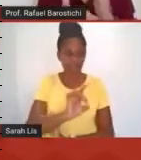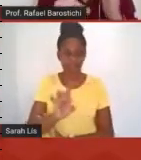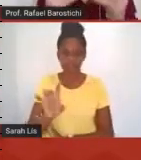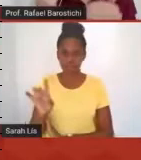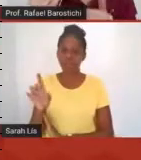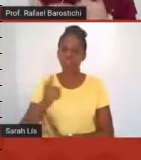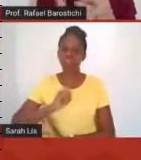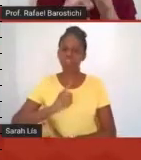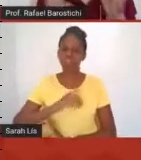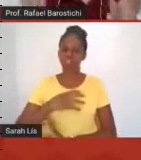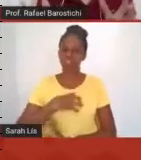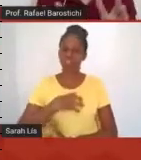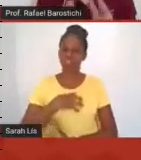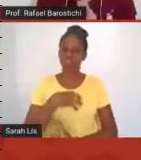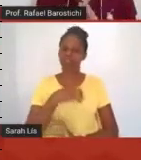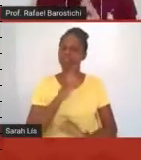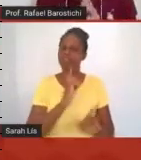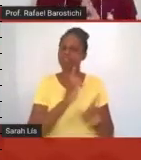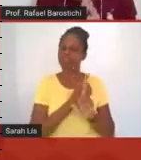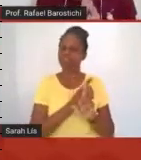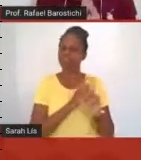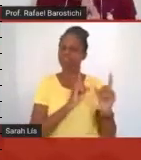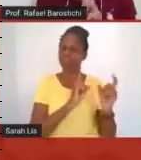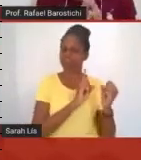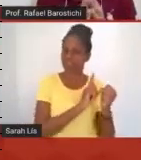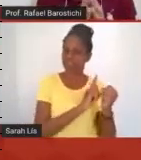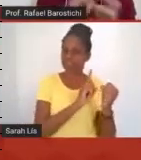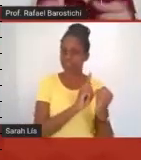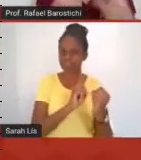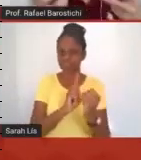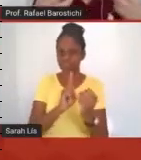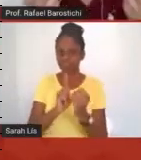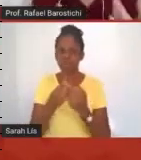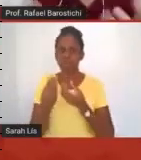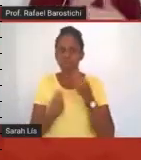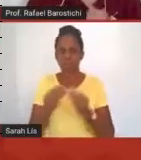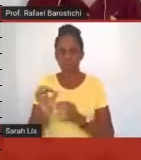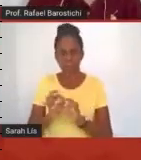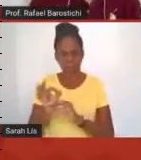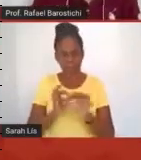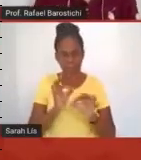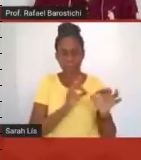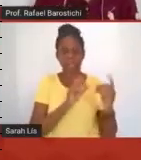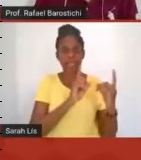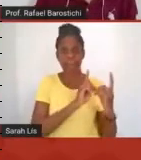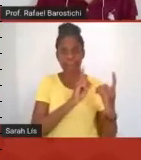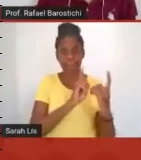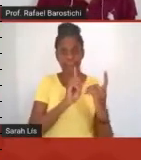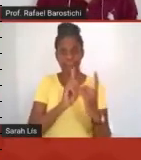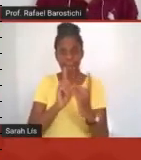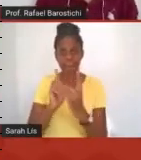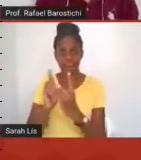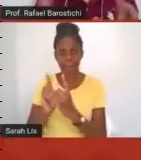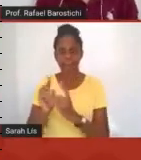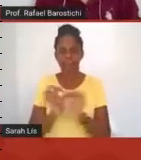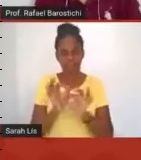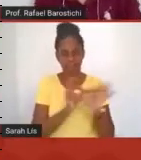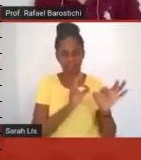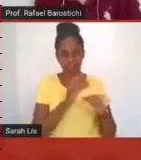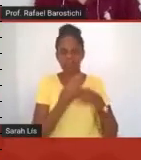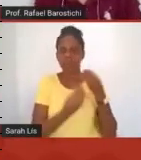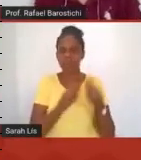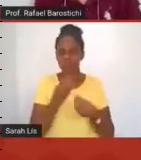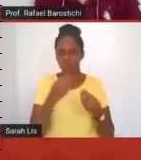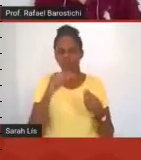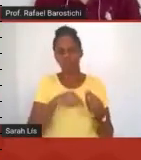síncronos, de fazer essas... de conduzir mesmo a dinâmica, né? Da disciplina. Então, eu queria